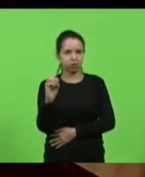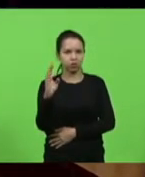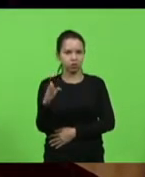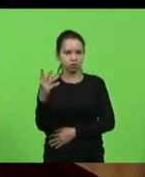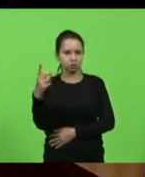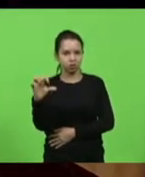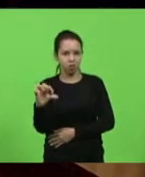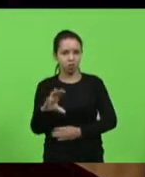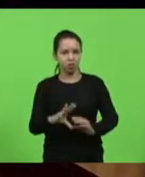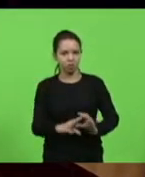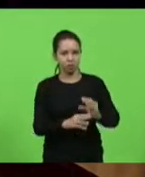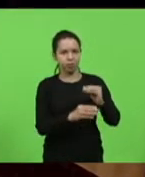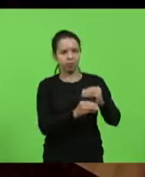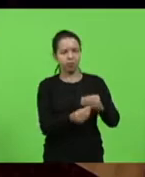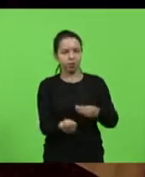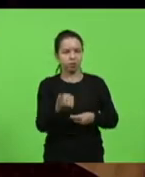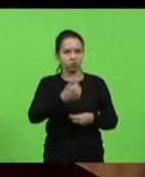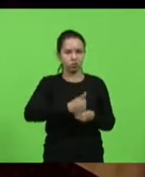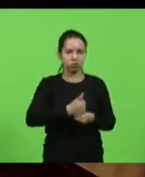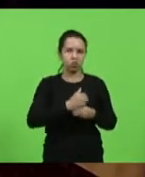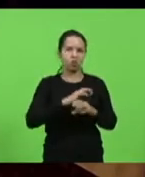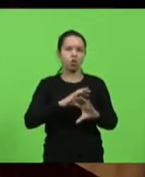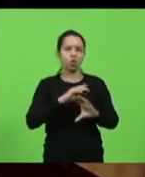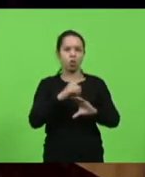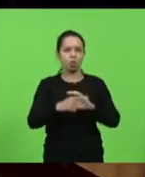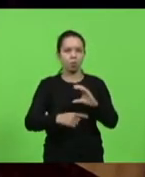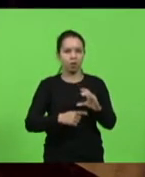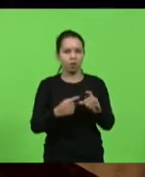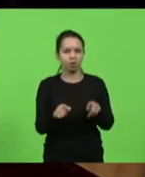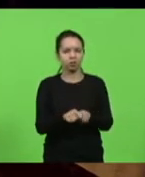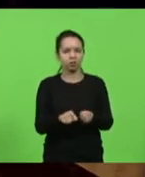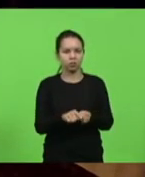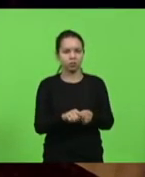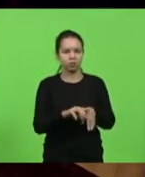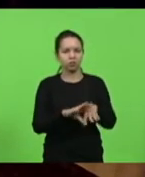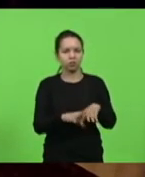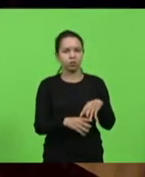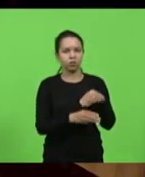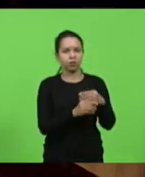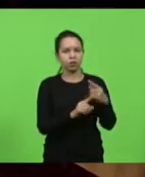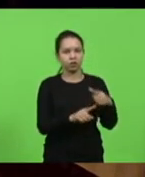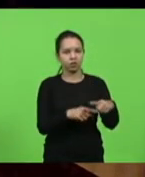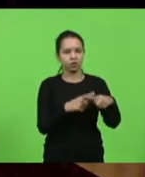emenda substitutiva global e subemenda aditiva.